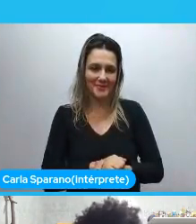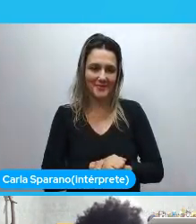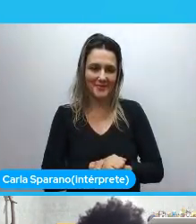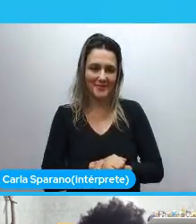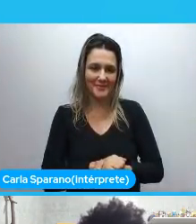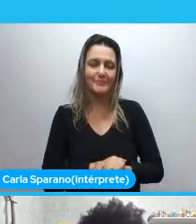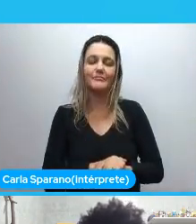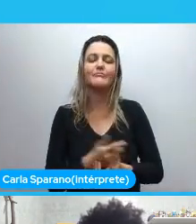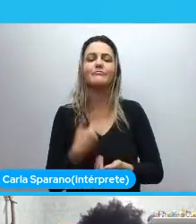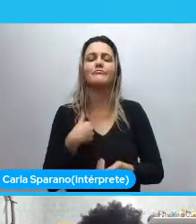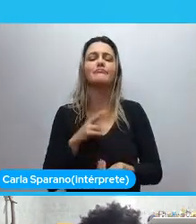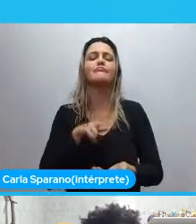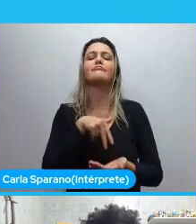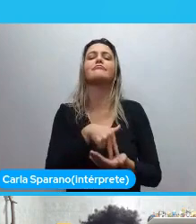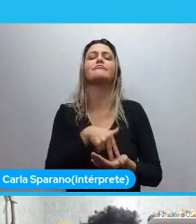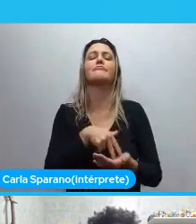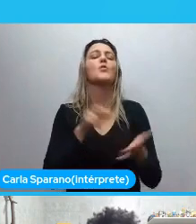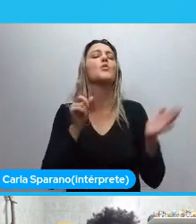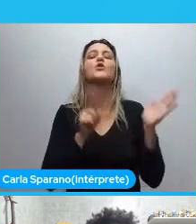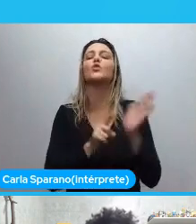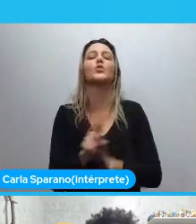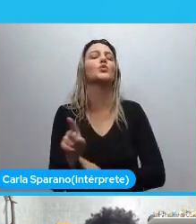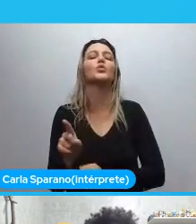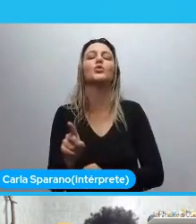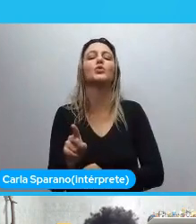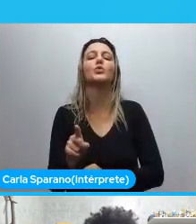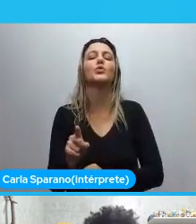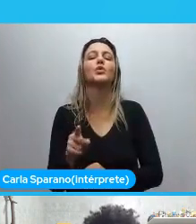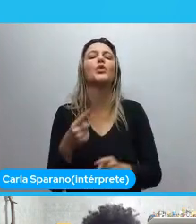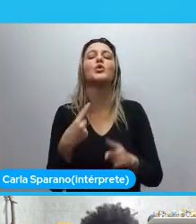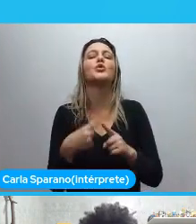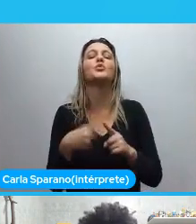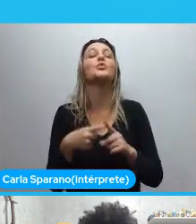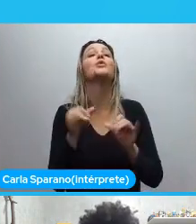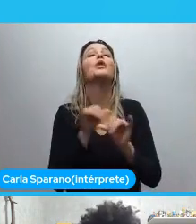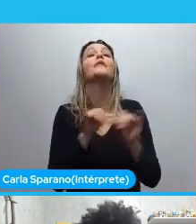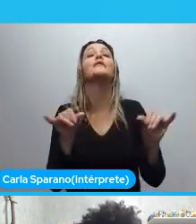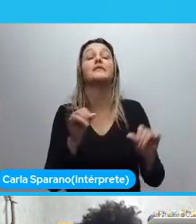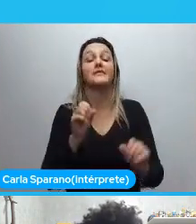Quando eu venho. Quando eu faço essa pergunta. De por que dizer sim. É importante.